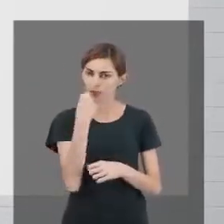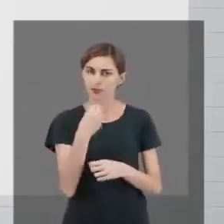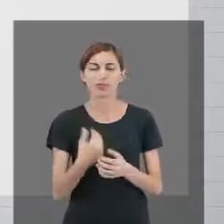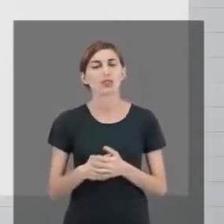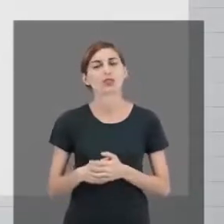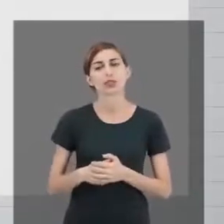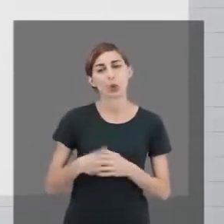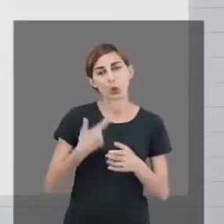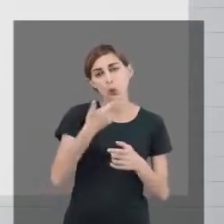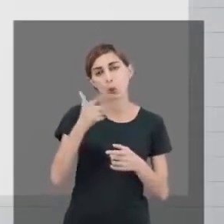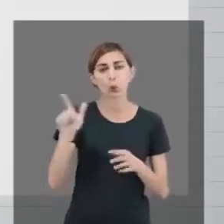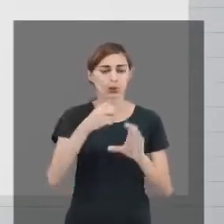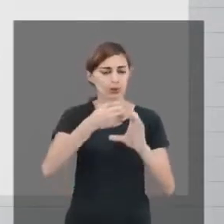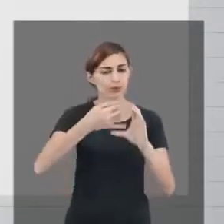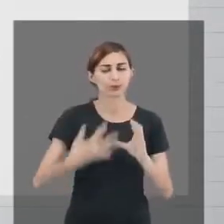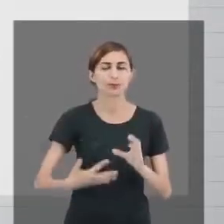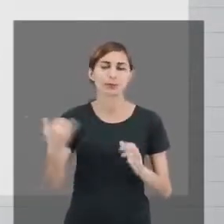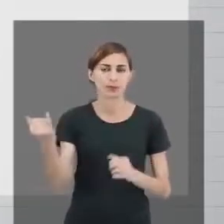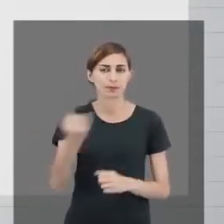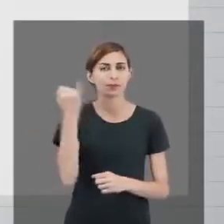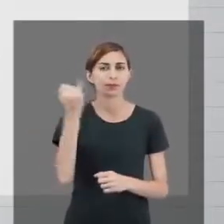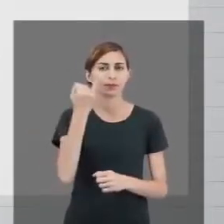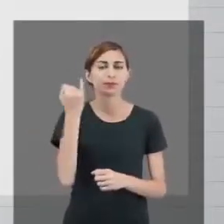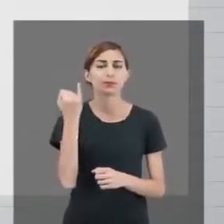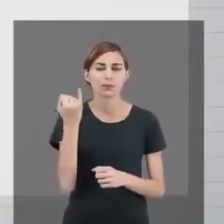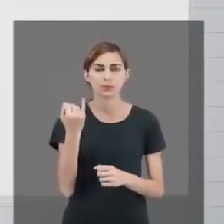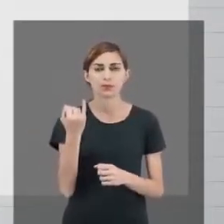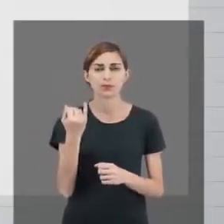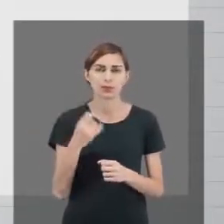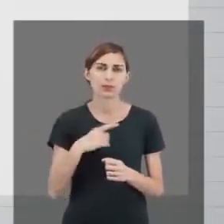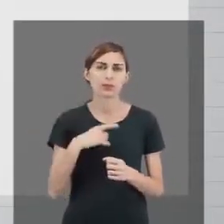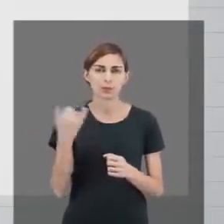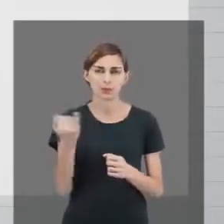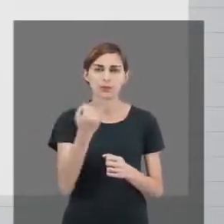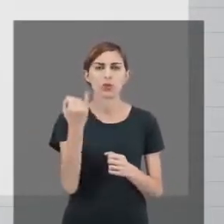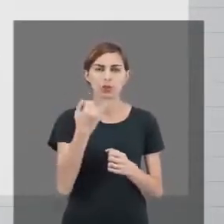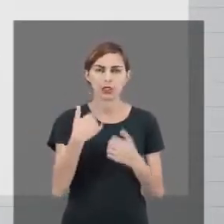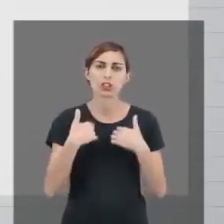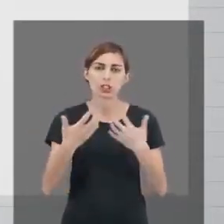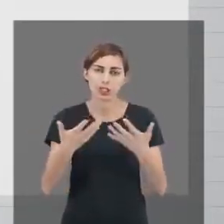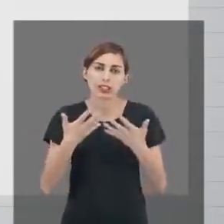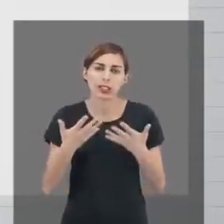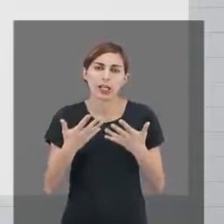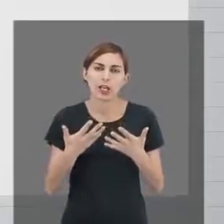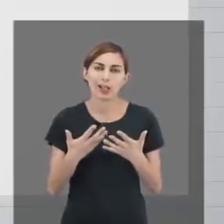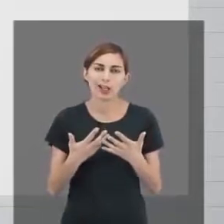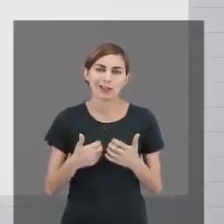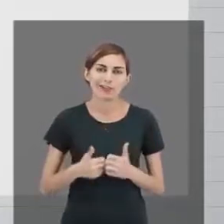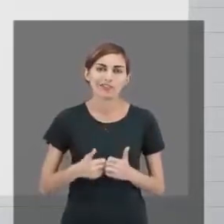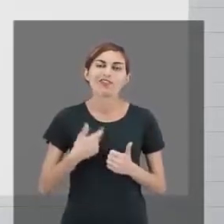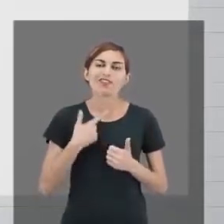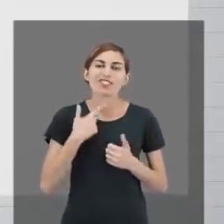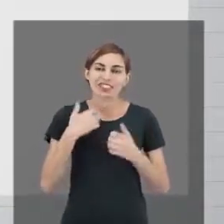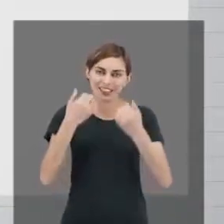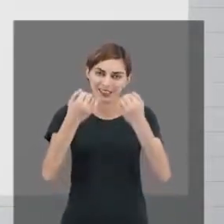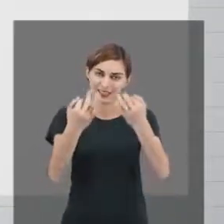Um outro aspecto muito importante e que a gente faz questão e tem muito orgulho de